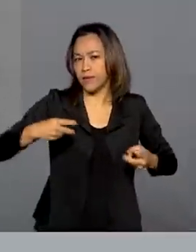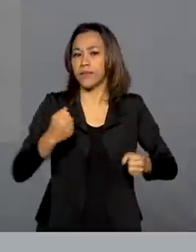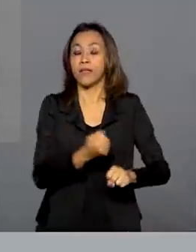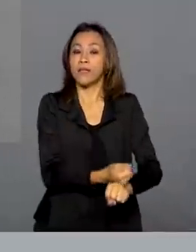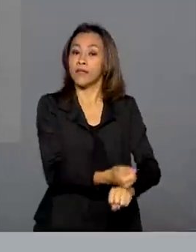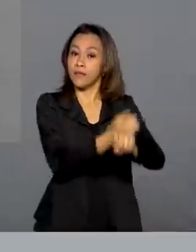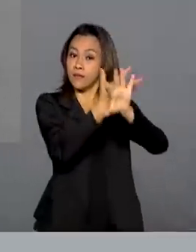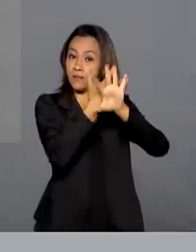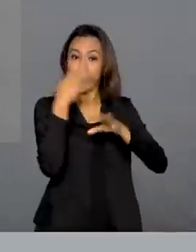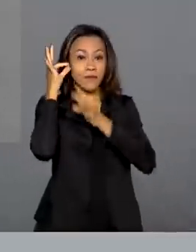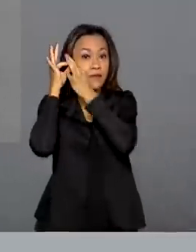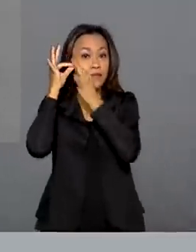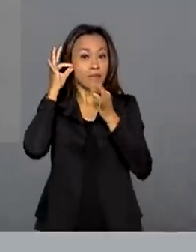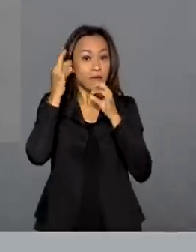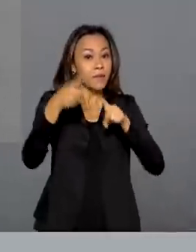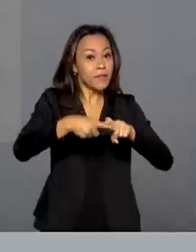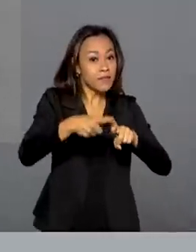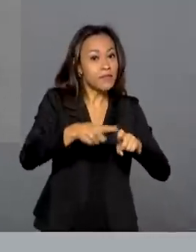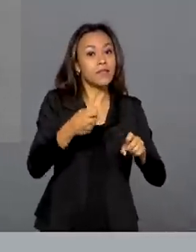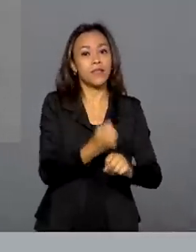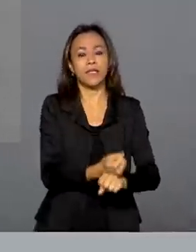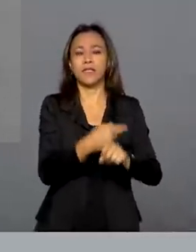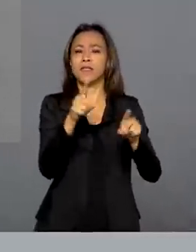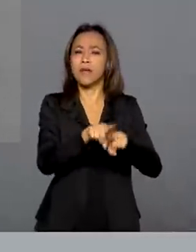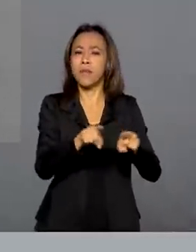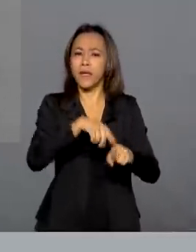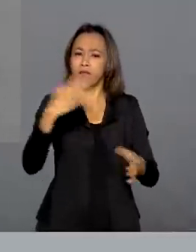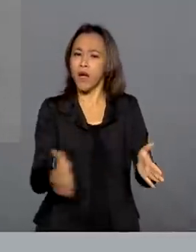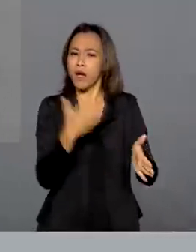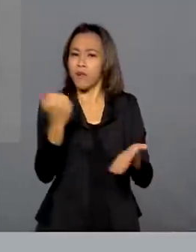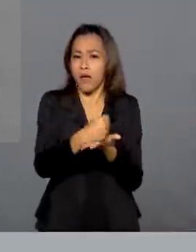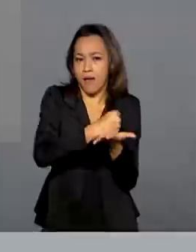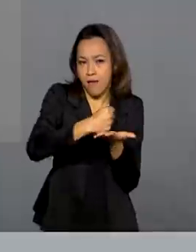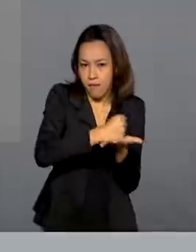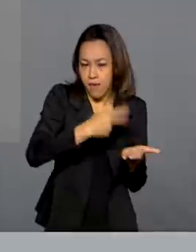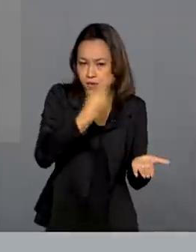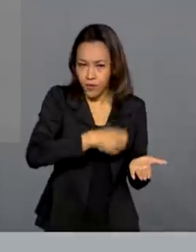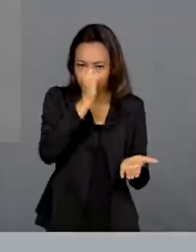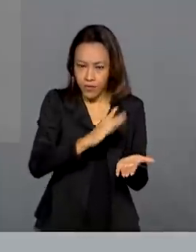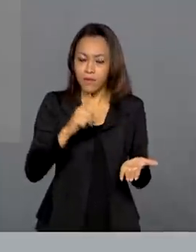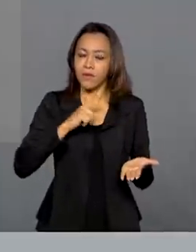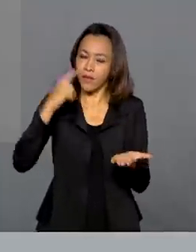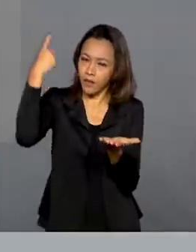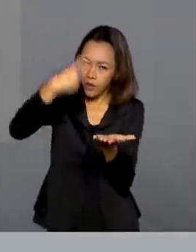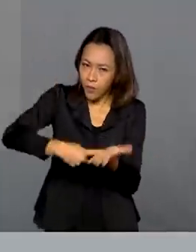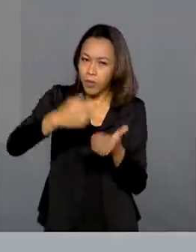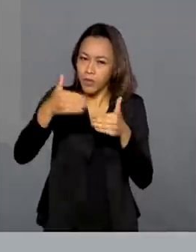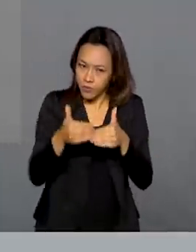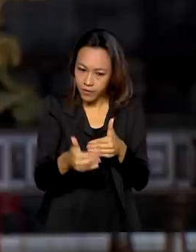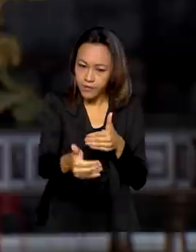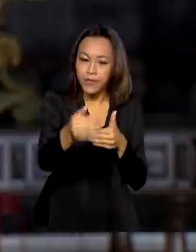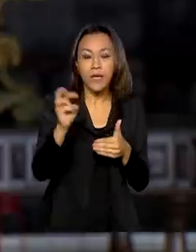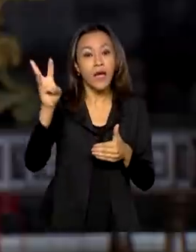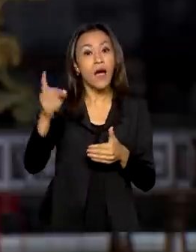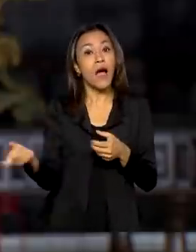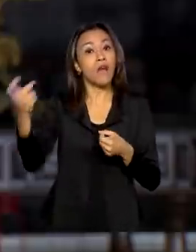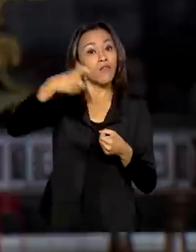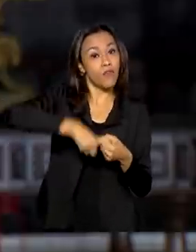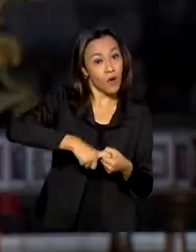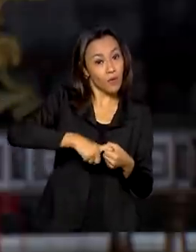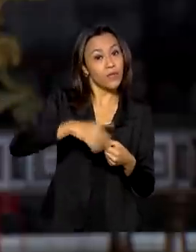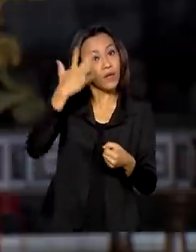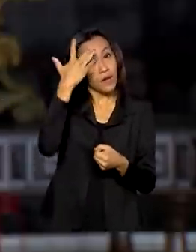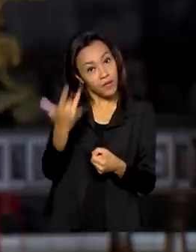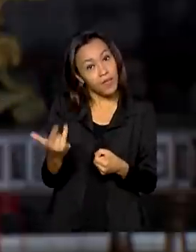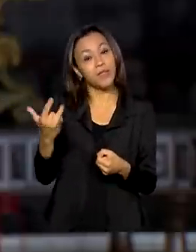produção de medicamentos no Brasil. A comitiva ainda tem agenda nesta terça-feira e o retorno deles está previsto para